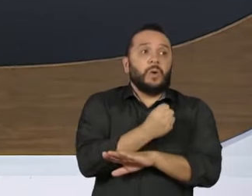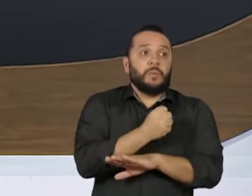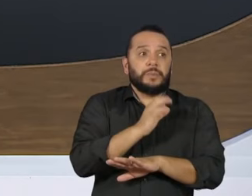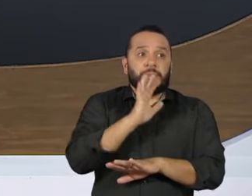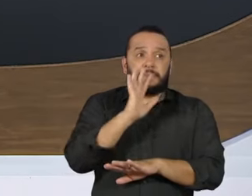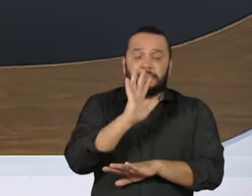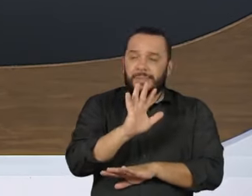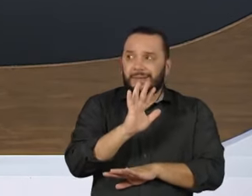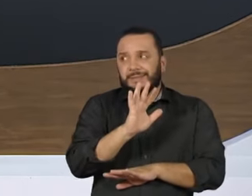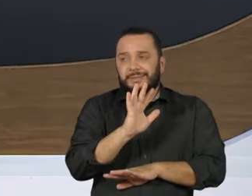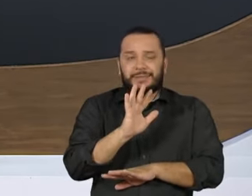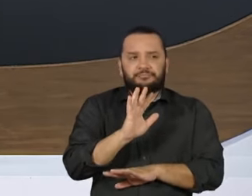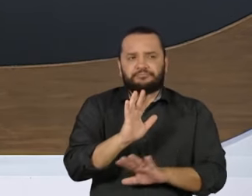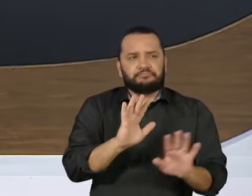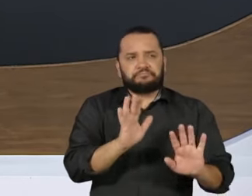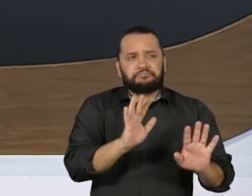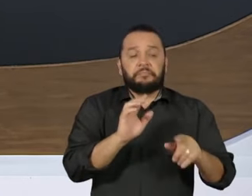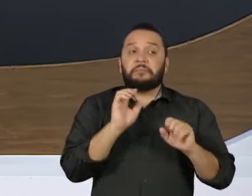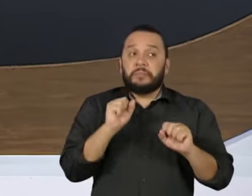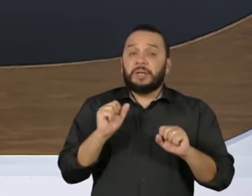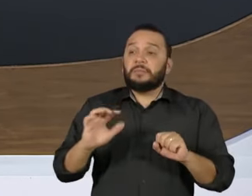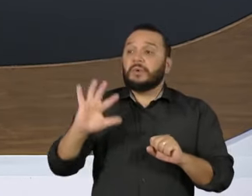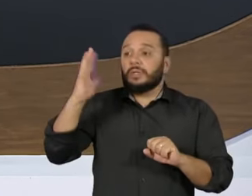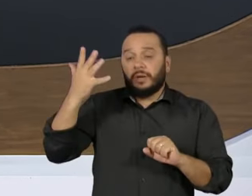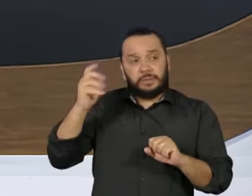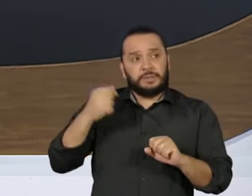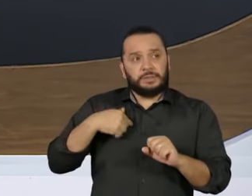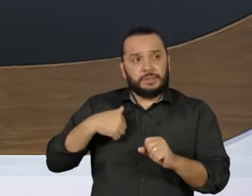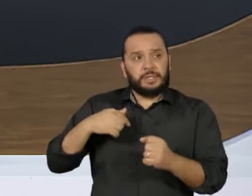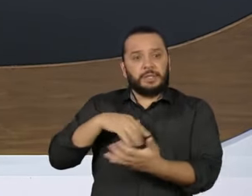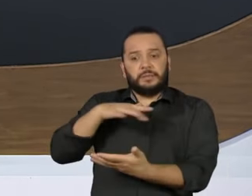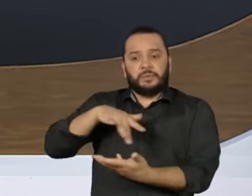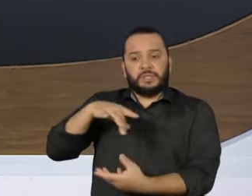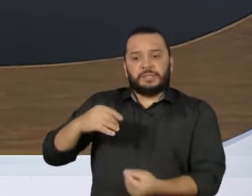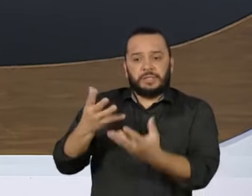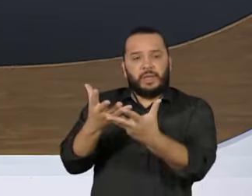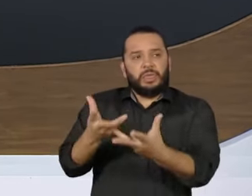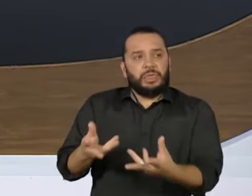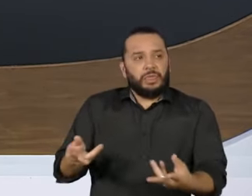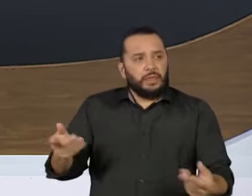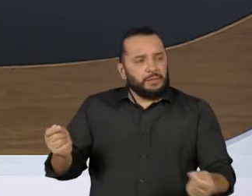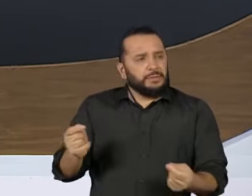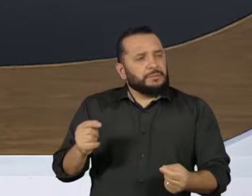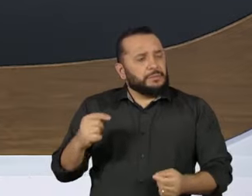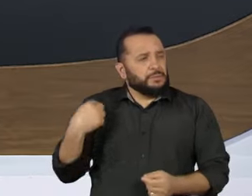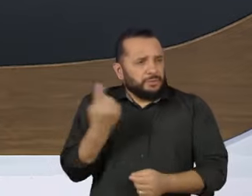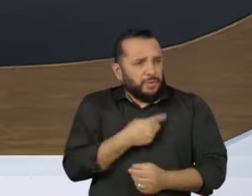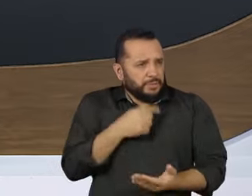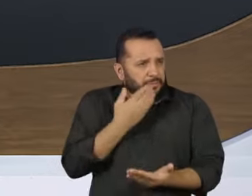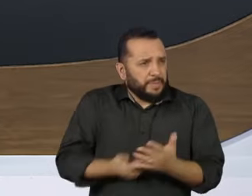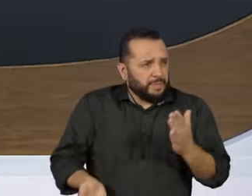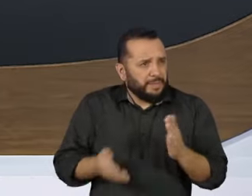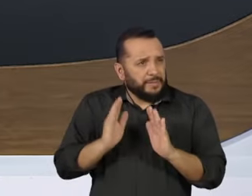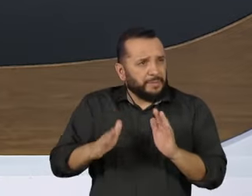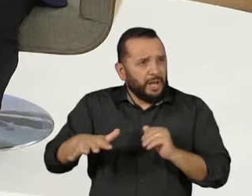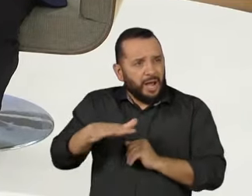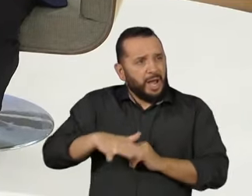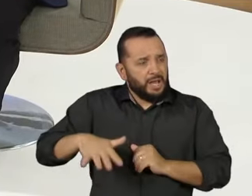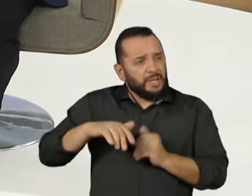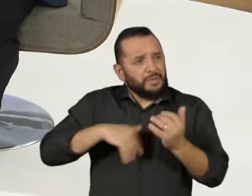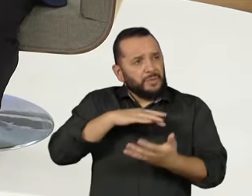seminada. O que a gente já perdeu de espaço democrático e qual é o risco concreto de que a gente perca mais?